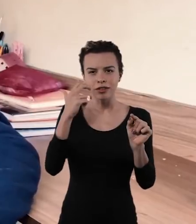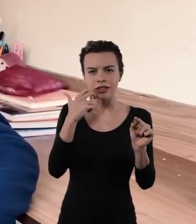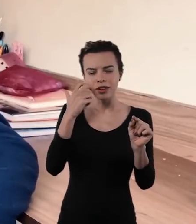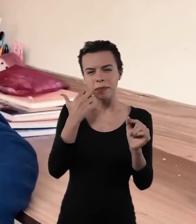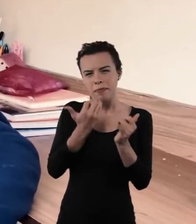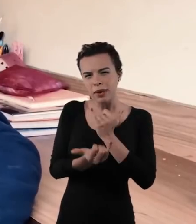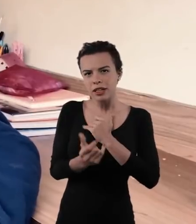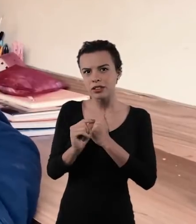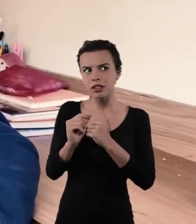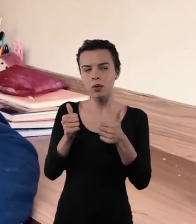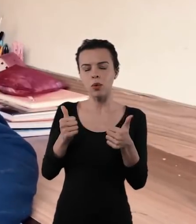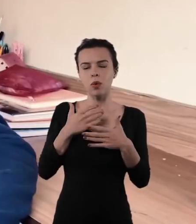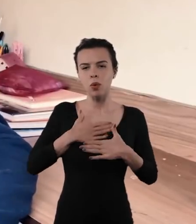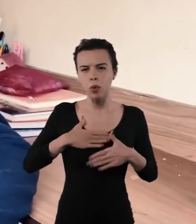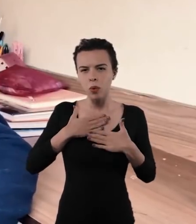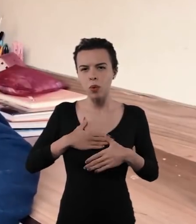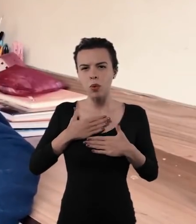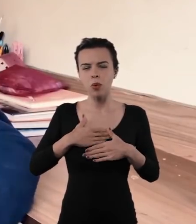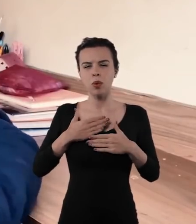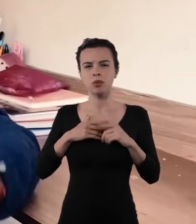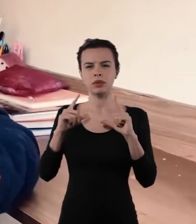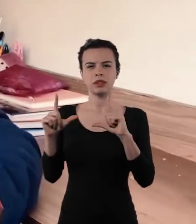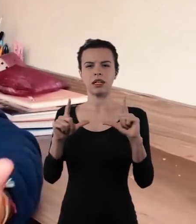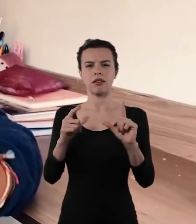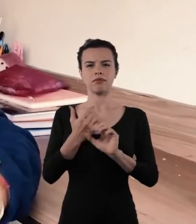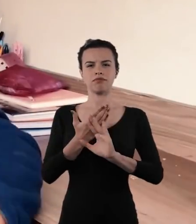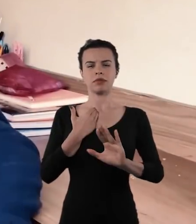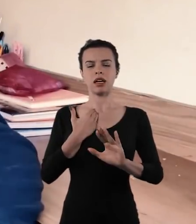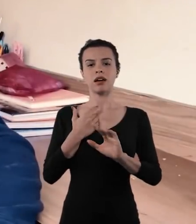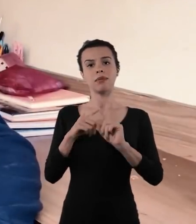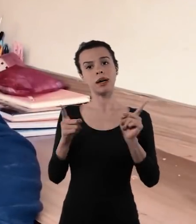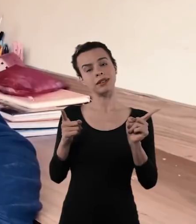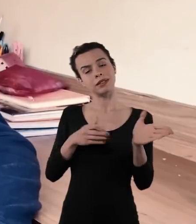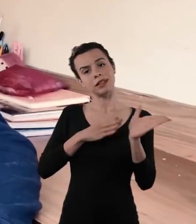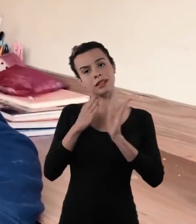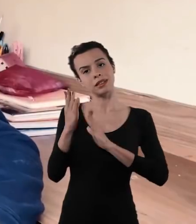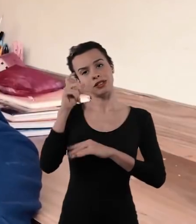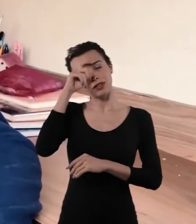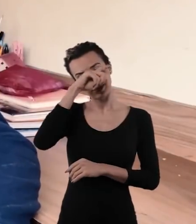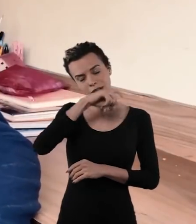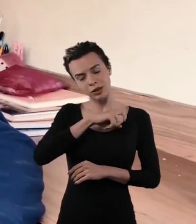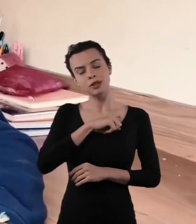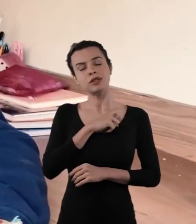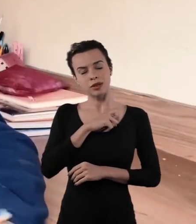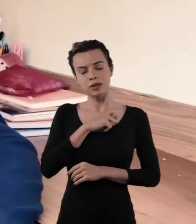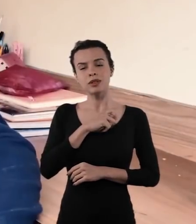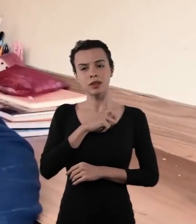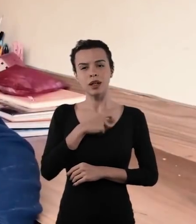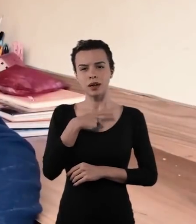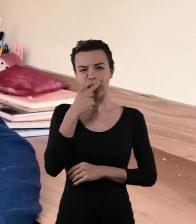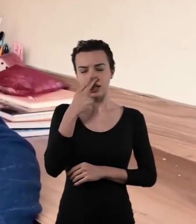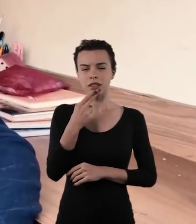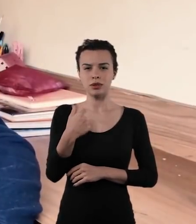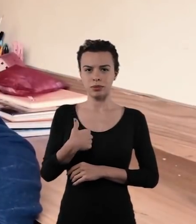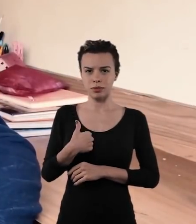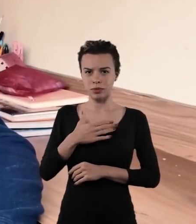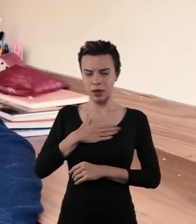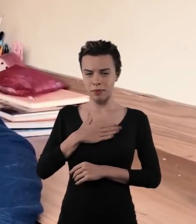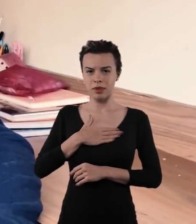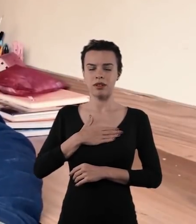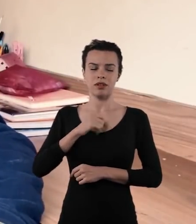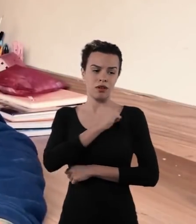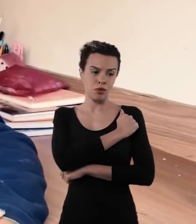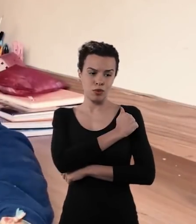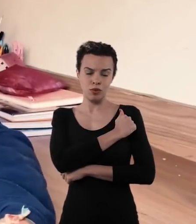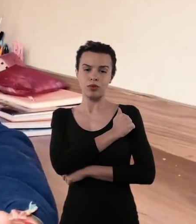tímidas, às vezes isso parece uma ótima ideia, né? Ficar ali por trás das telas, mas é bem difícil, está sendo bem difícil, né? Eu acredito que da mesma